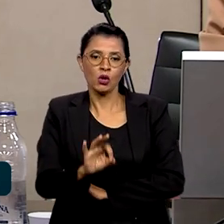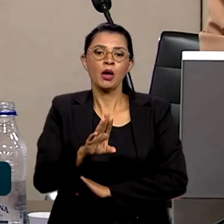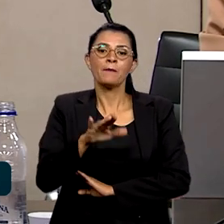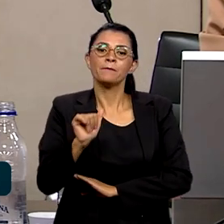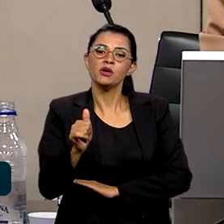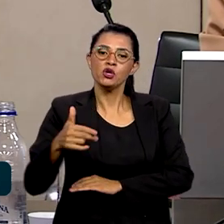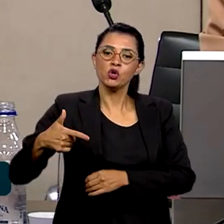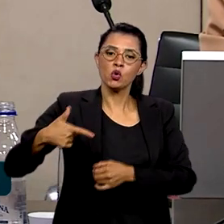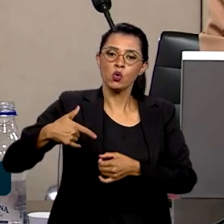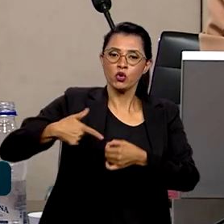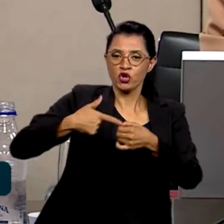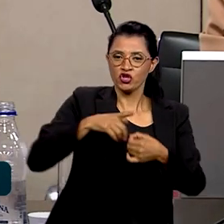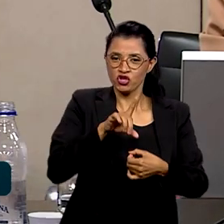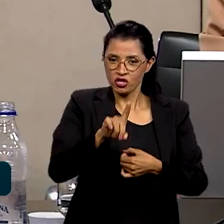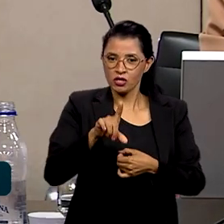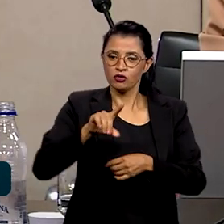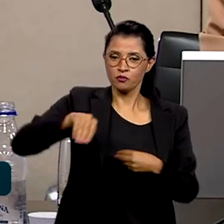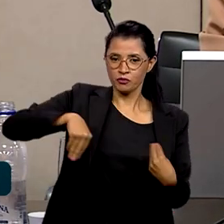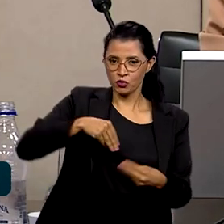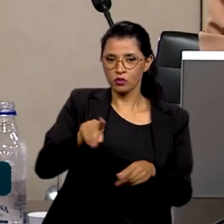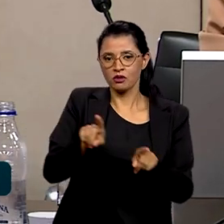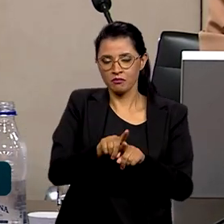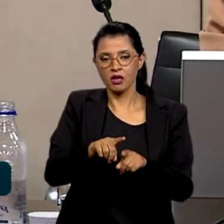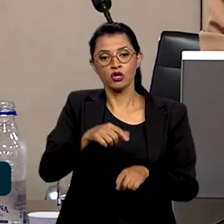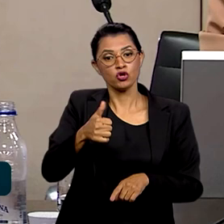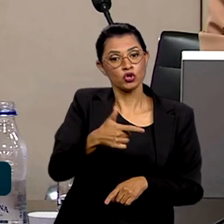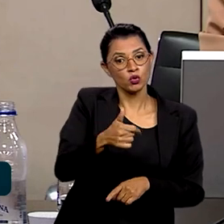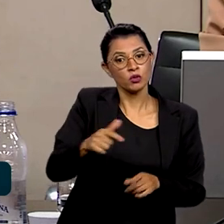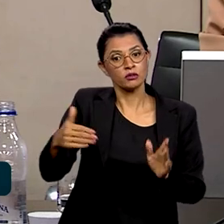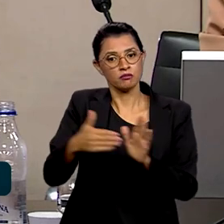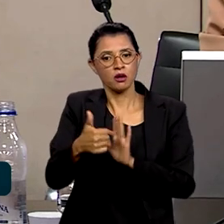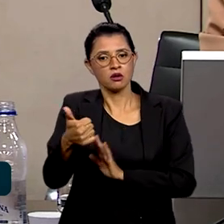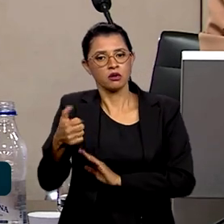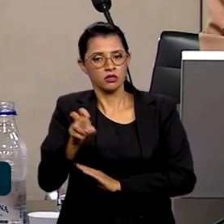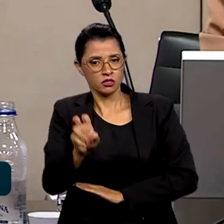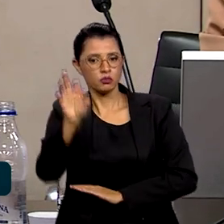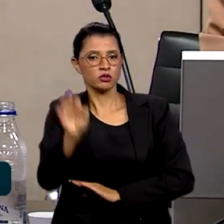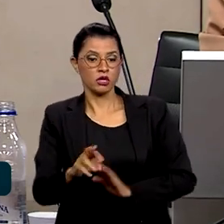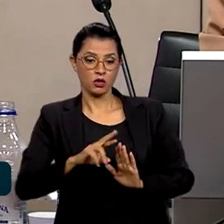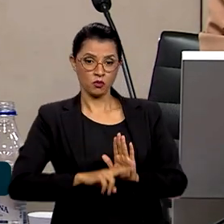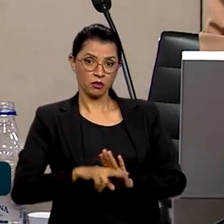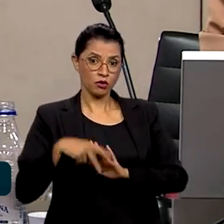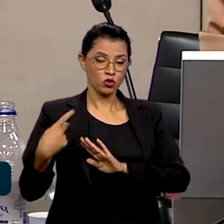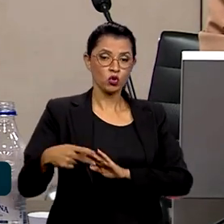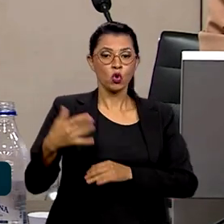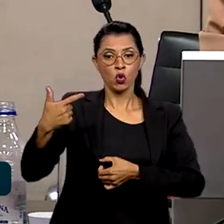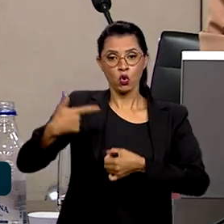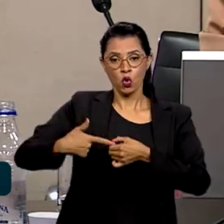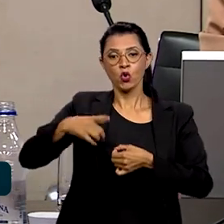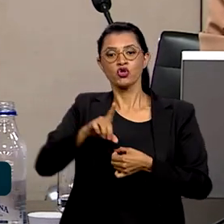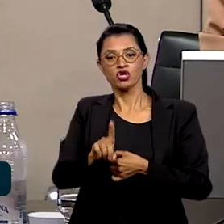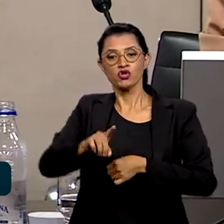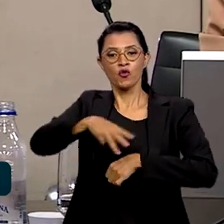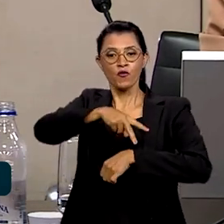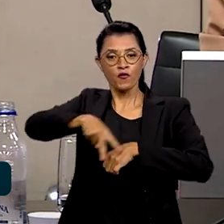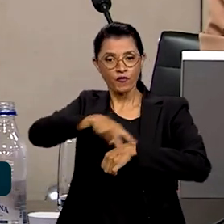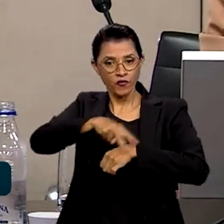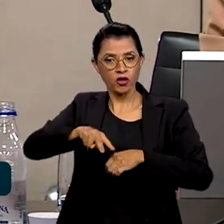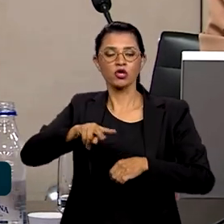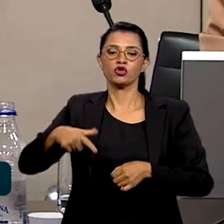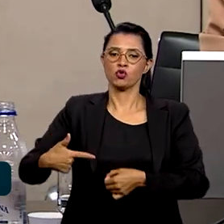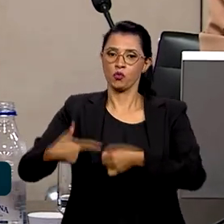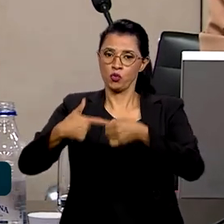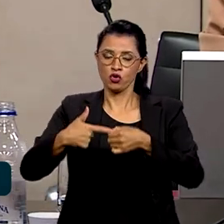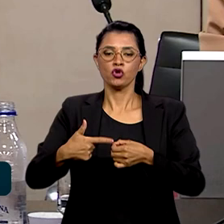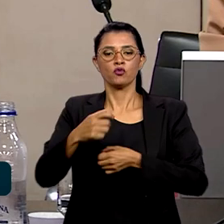na mistura do diesel convencional de 12% para 15%, com a regulamentação do diesel verde, do combustível sustentável de